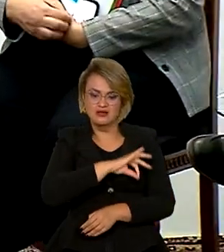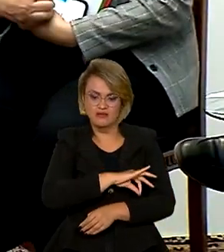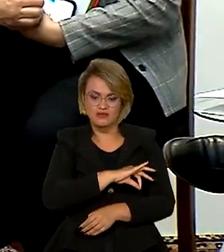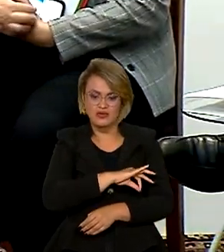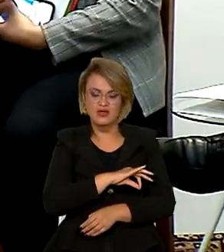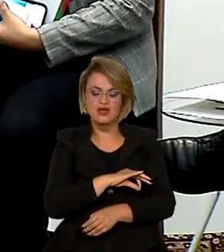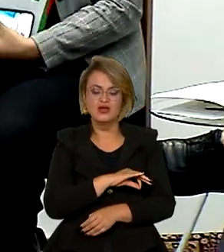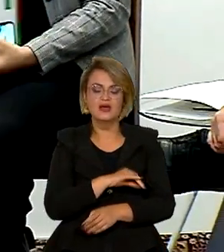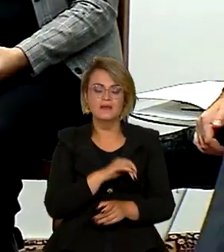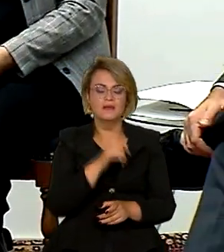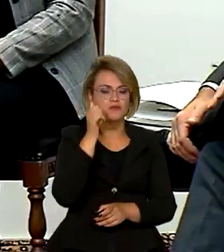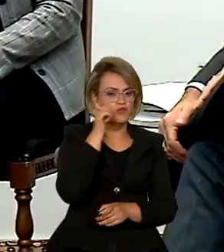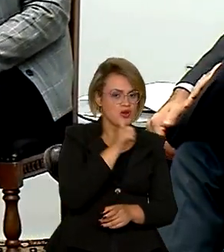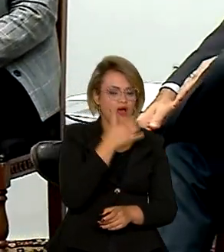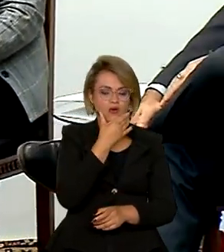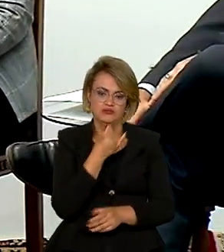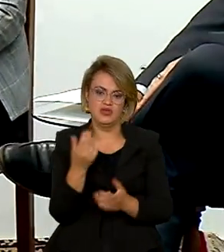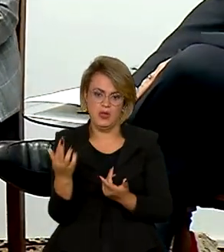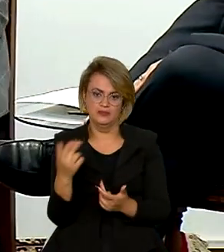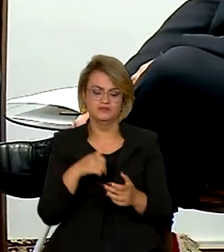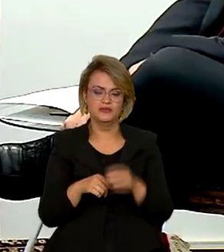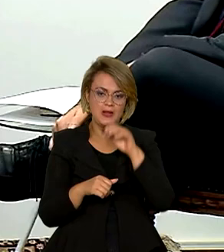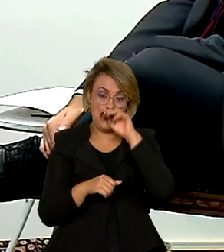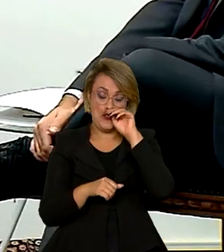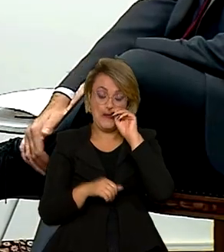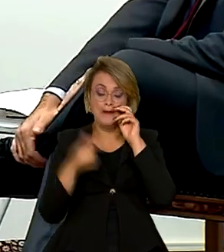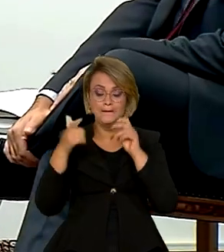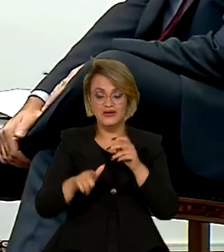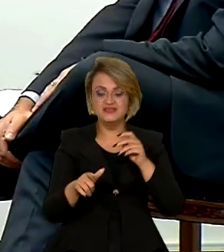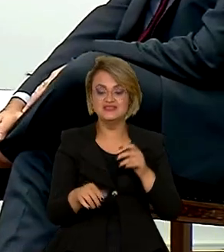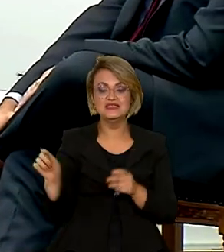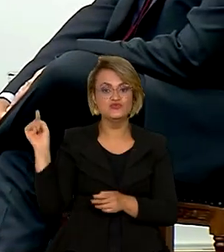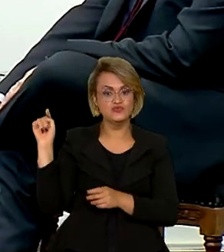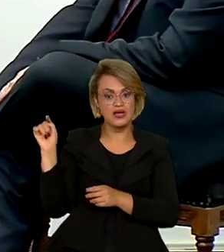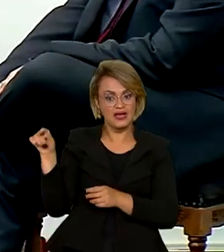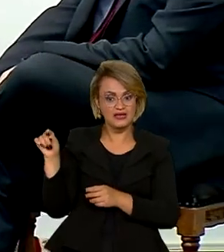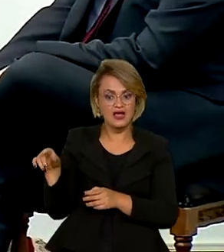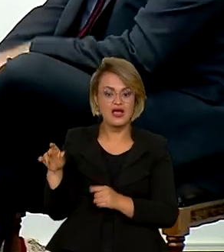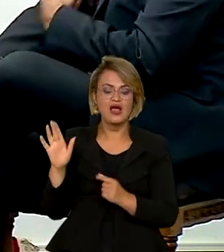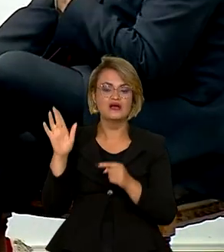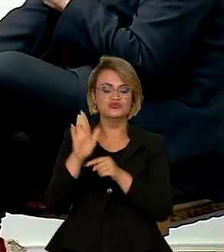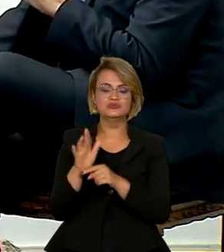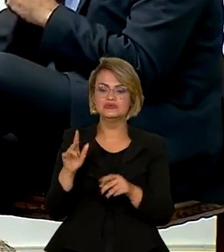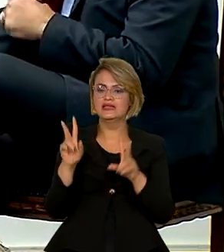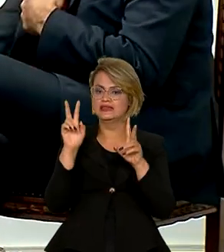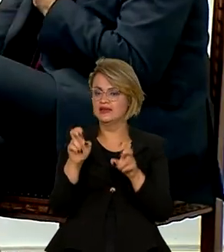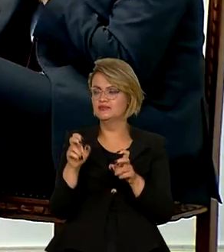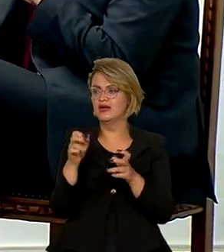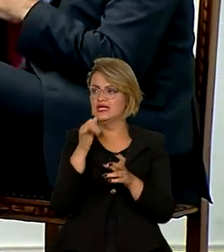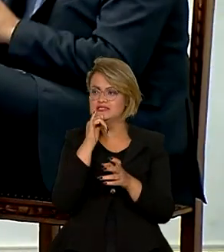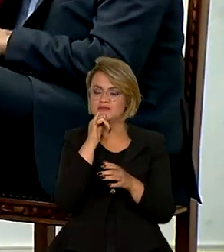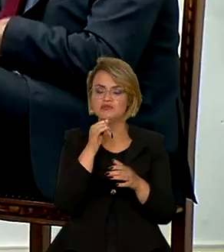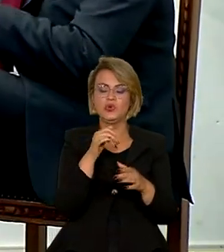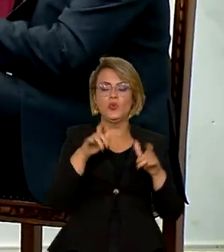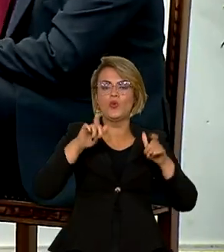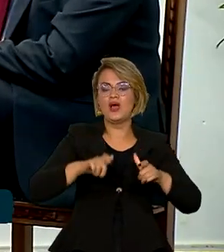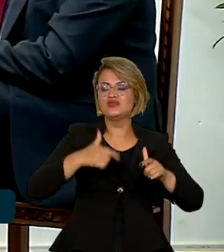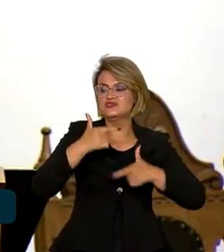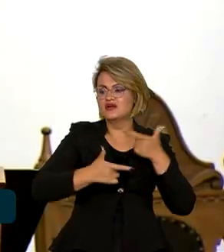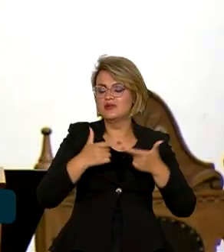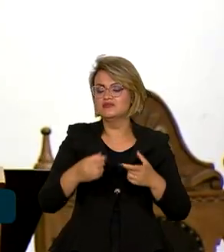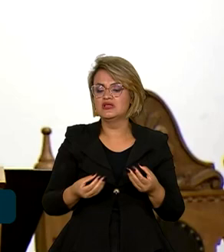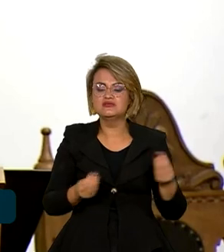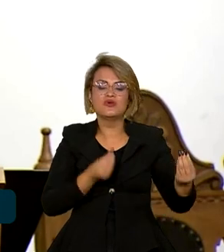Laboral entre Mulheres e Homens. Além dos salários, o plano também deve discutir temas como condições e ambiente de